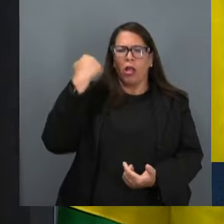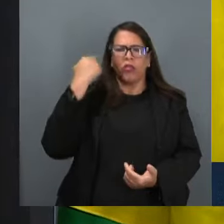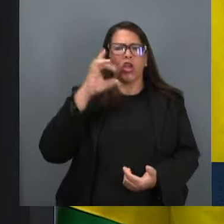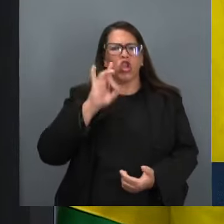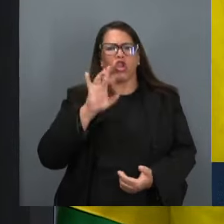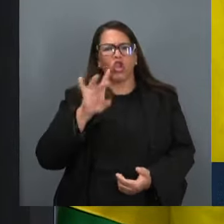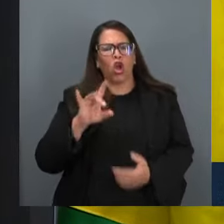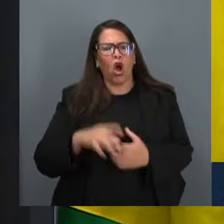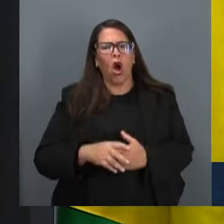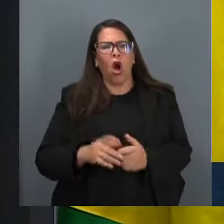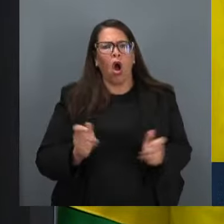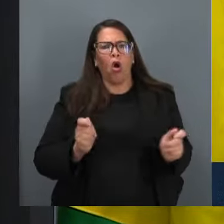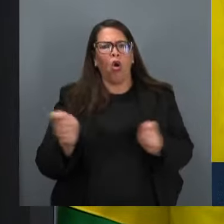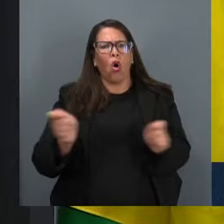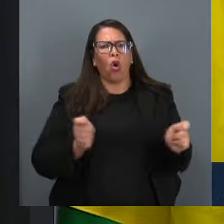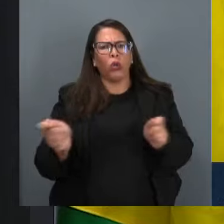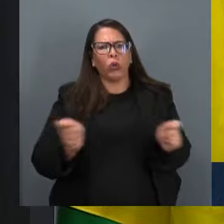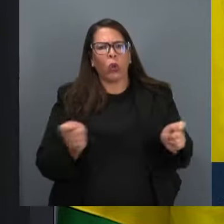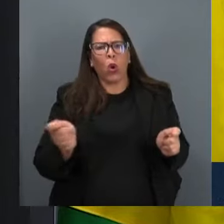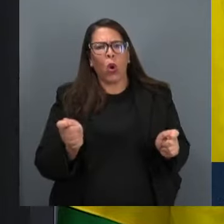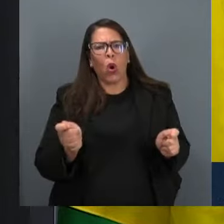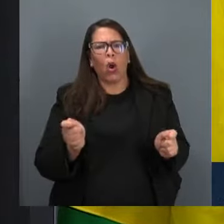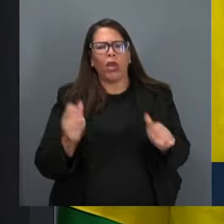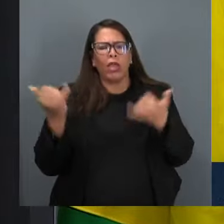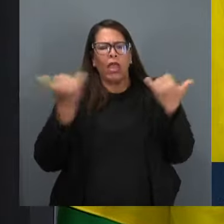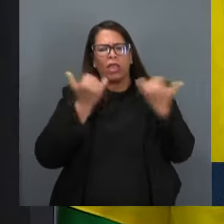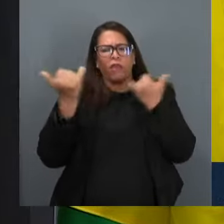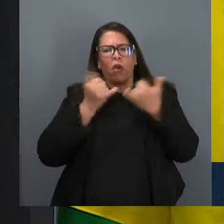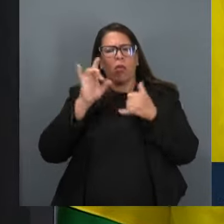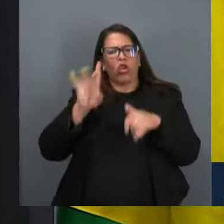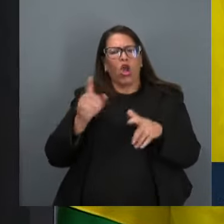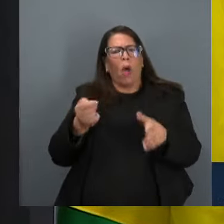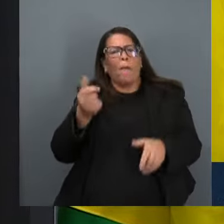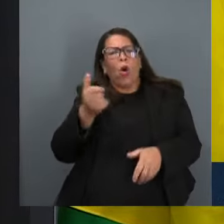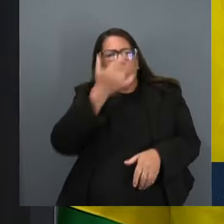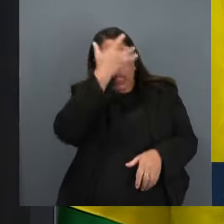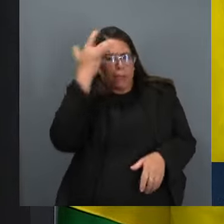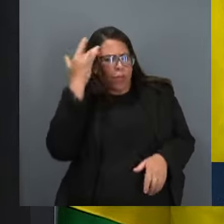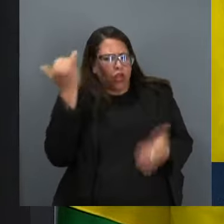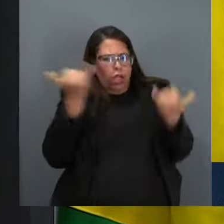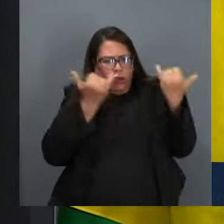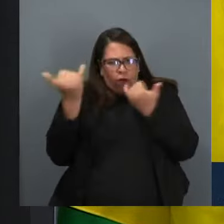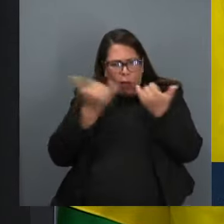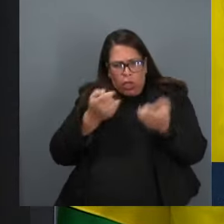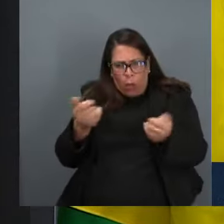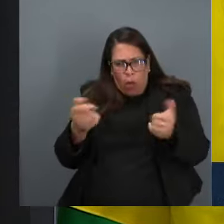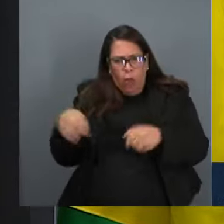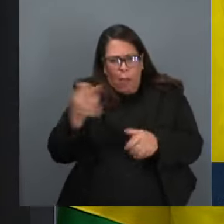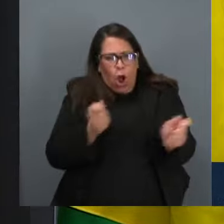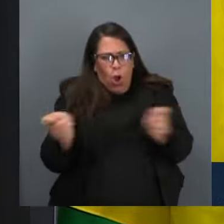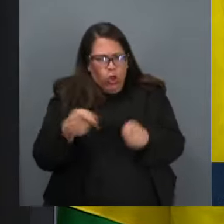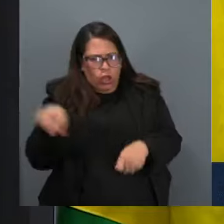o monopólio da informação na mão de poucos, para manipular você.